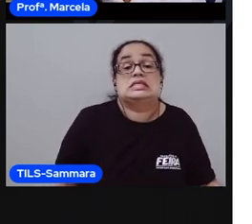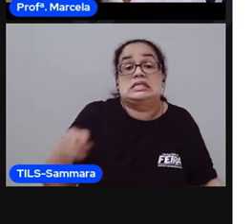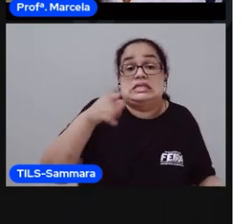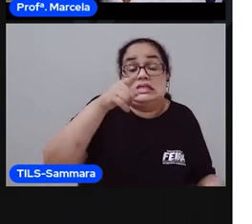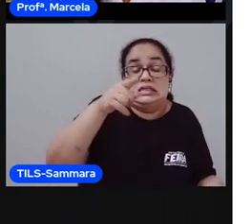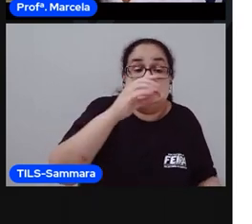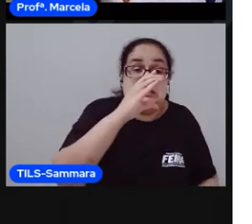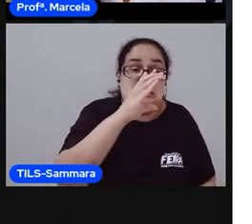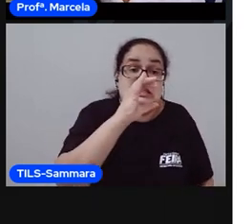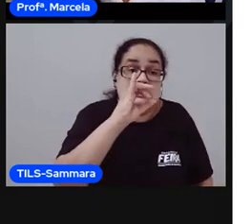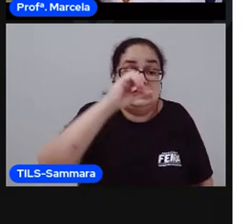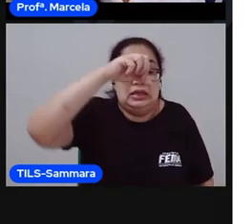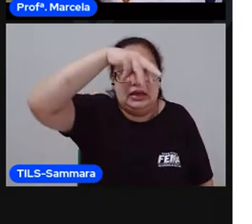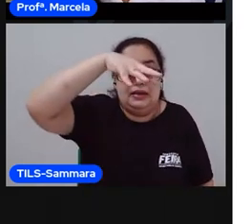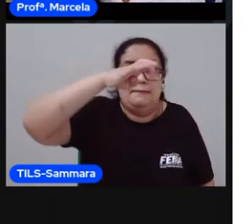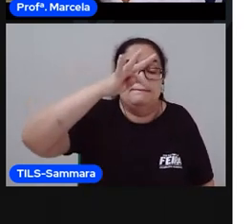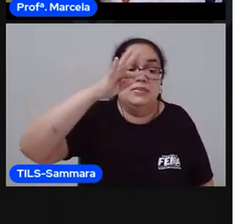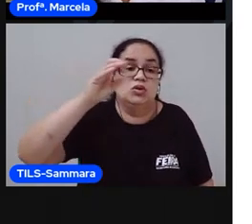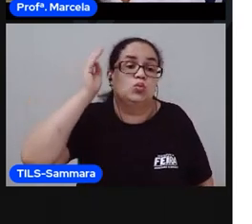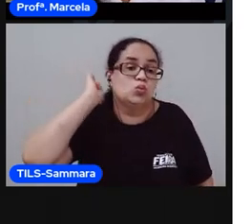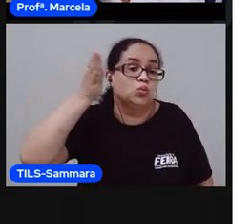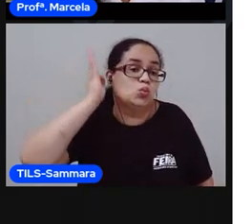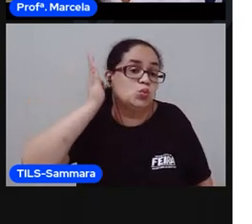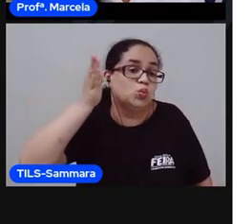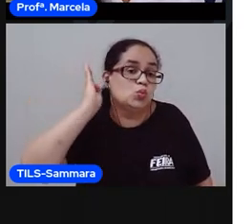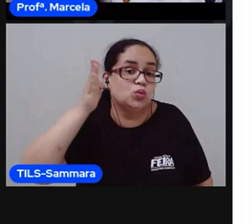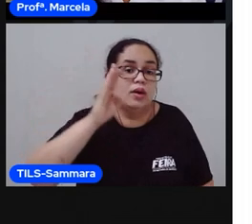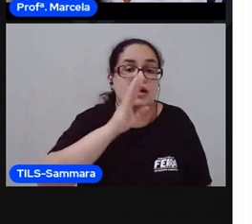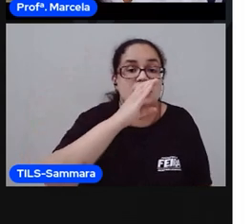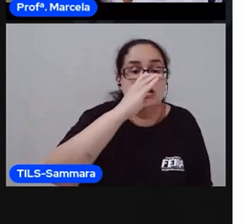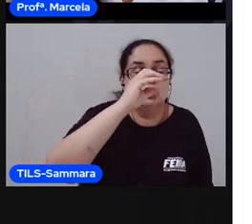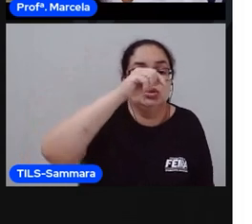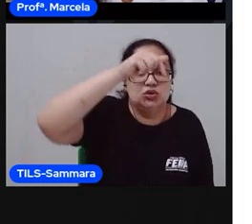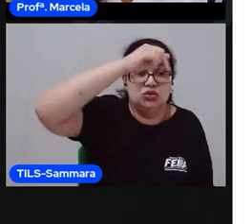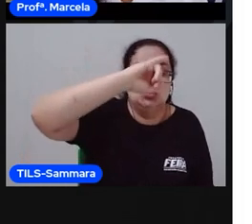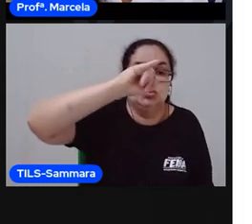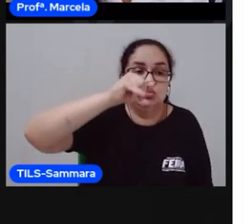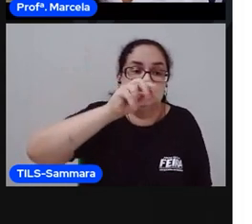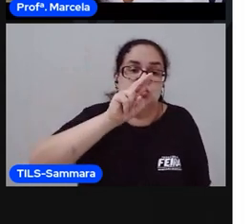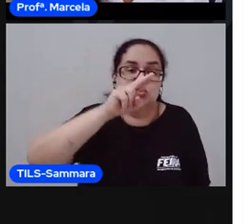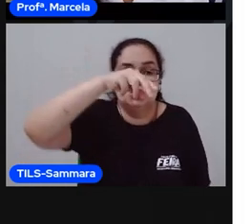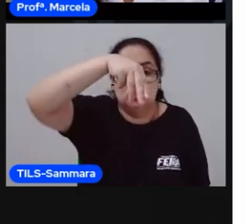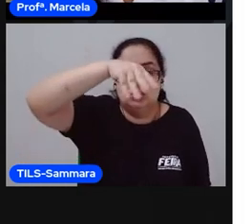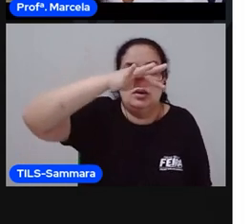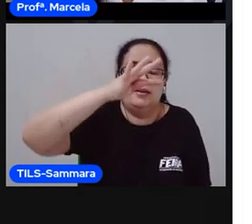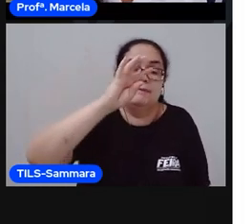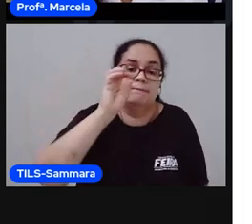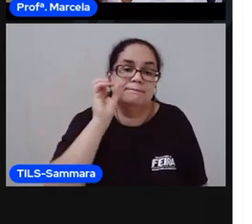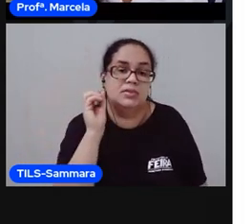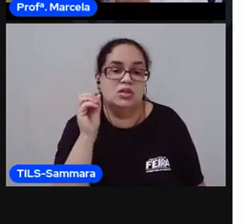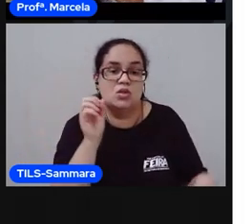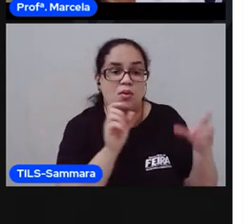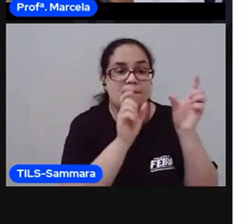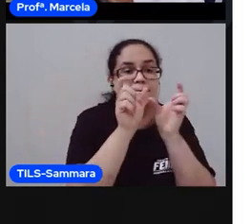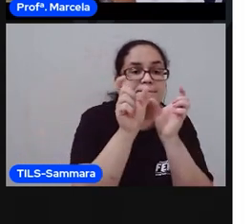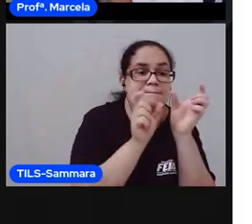Cimento. Jumento. Ó. Cimento. Jumento.